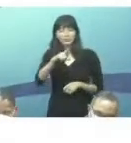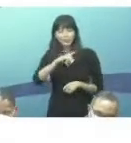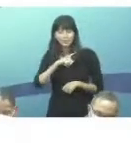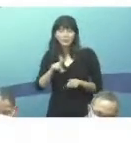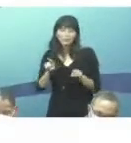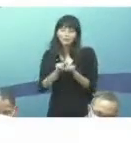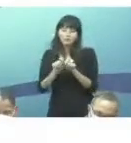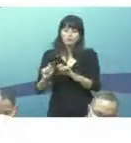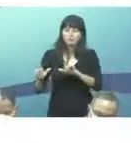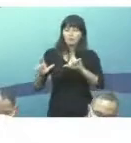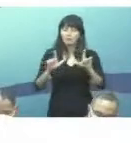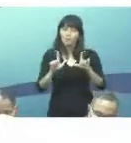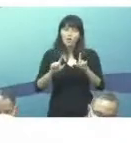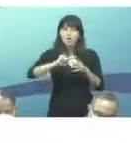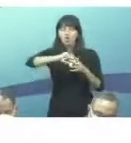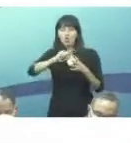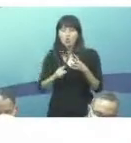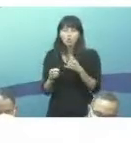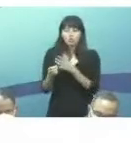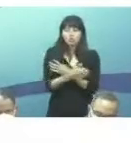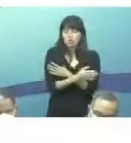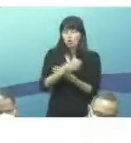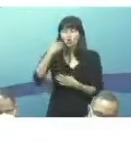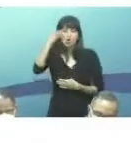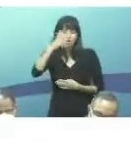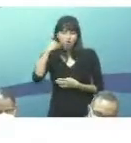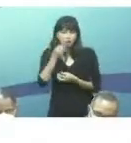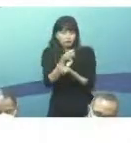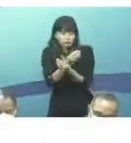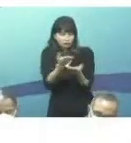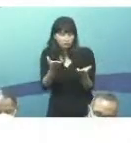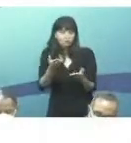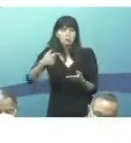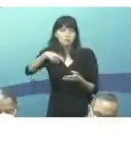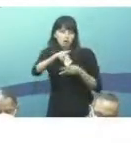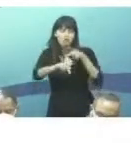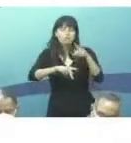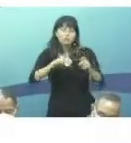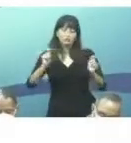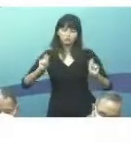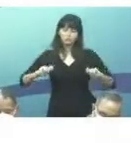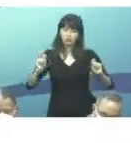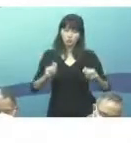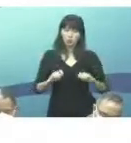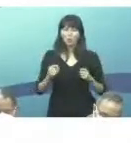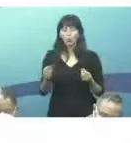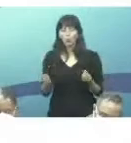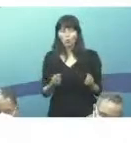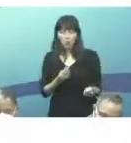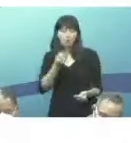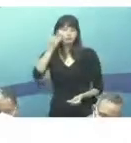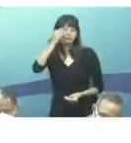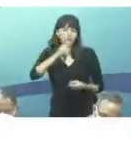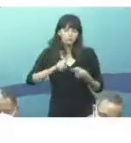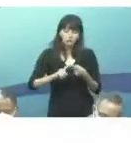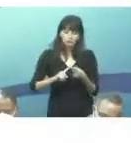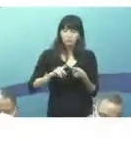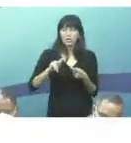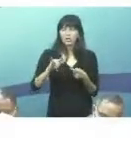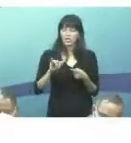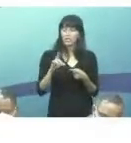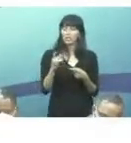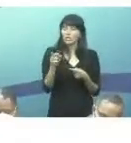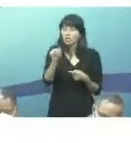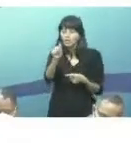disponibilidade de quatro novos testes que serão disponíveis para a população. O teste IGRA, que é a